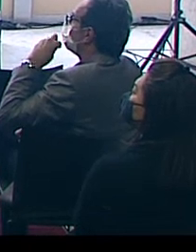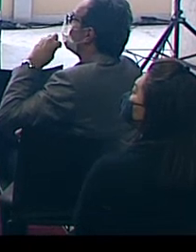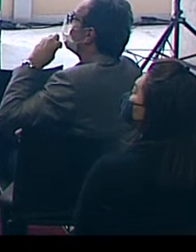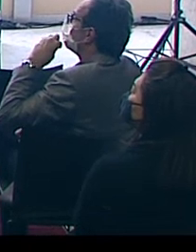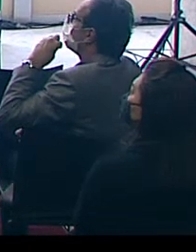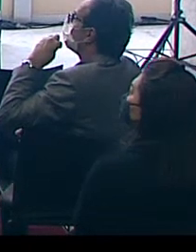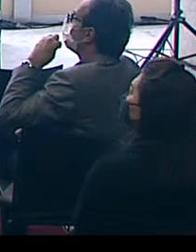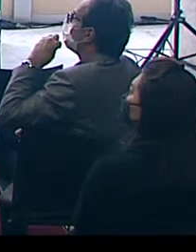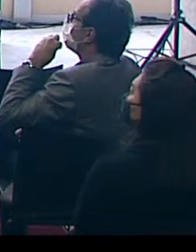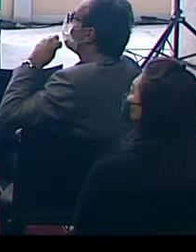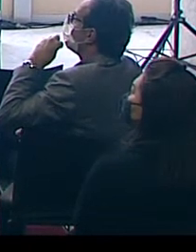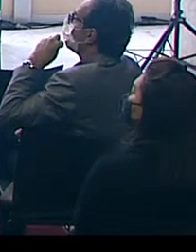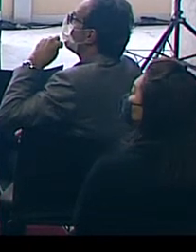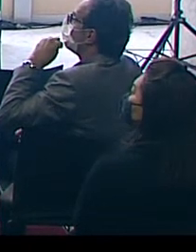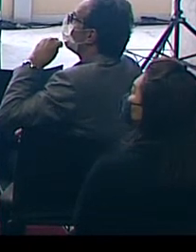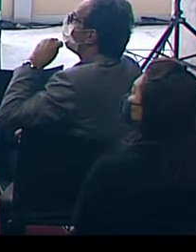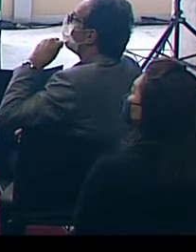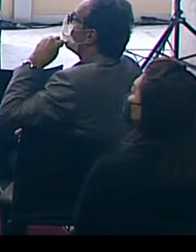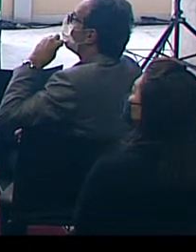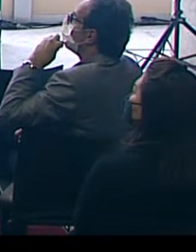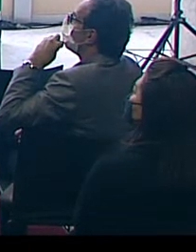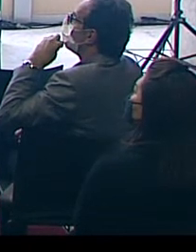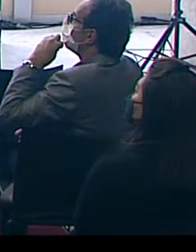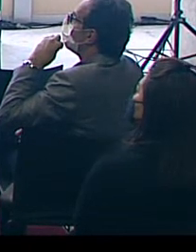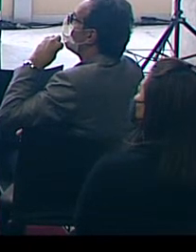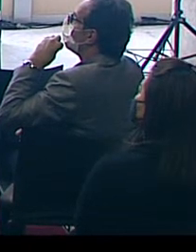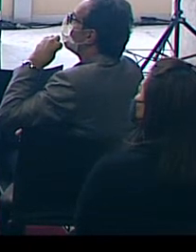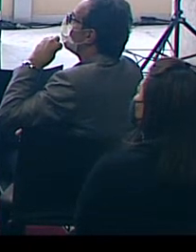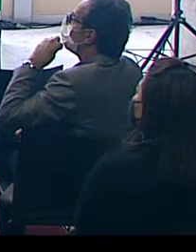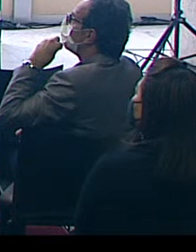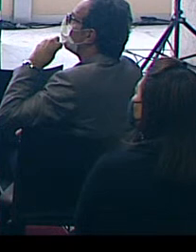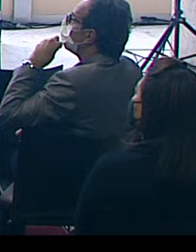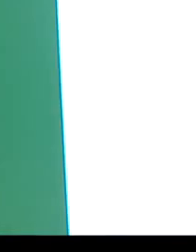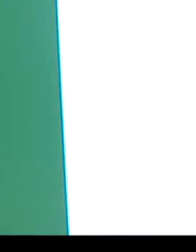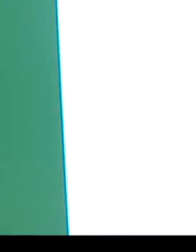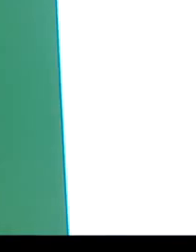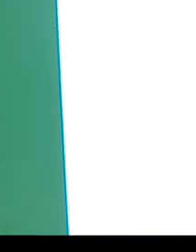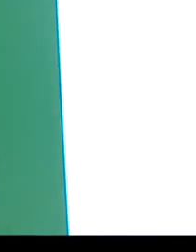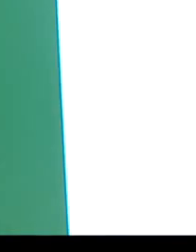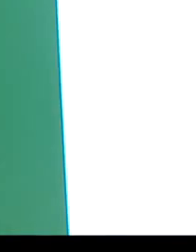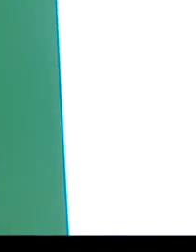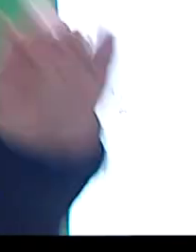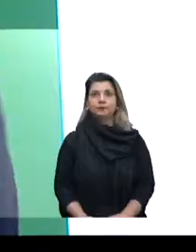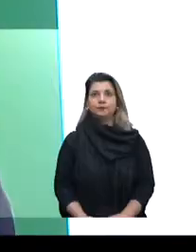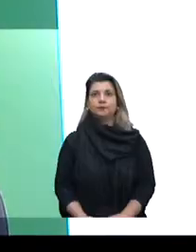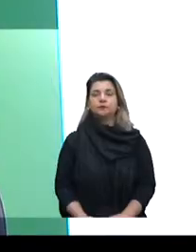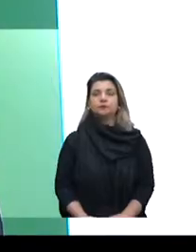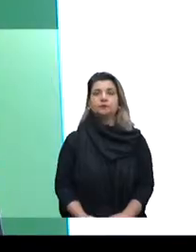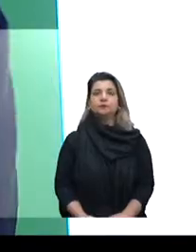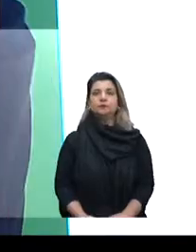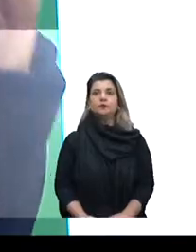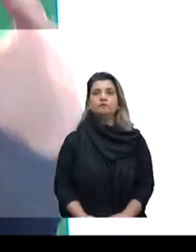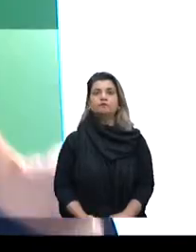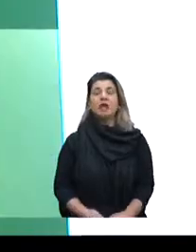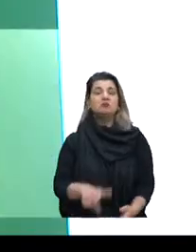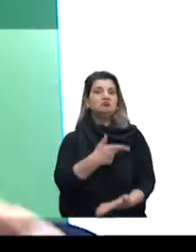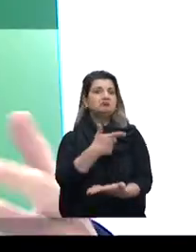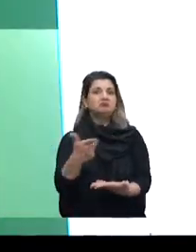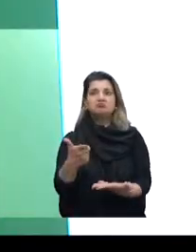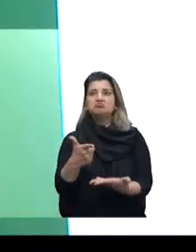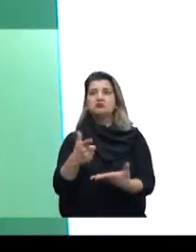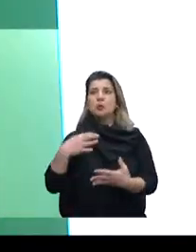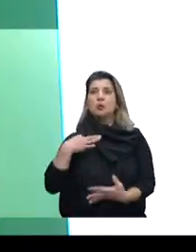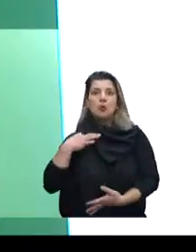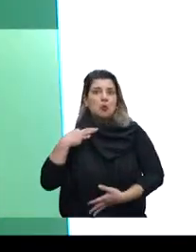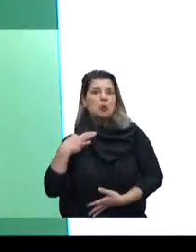que oito em cada dez gaúchos não se envolvem em nenhum tipo de ação, nenhum tipo de voluntariado,